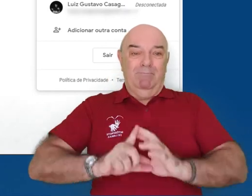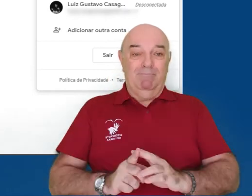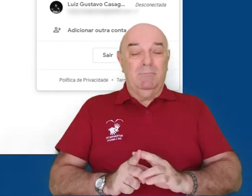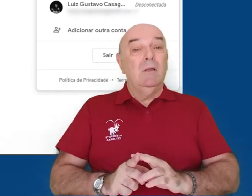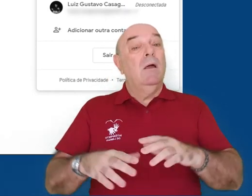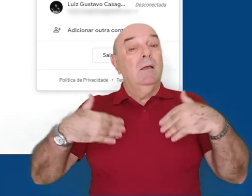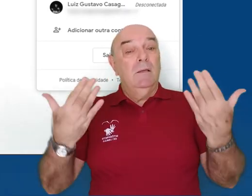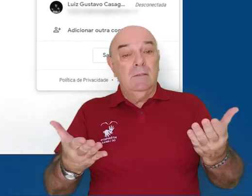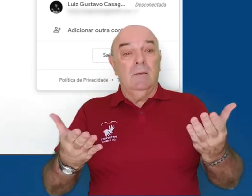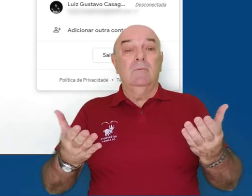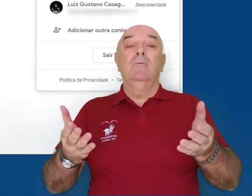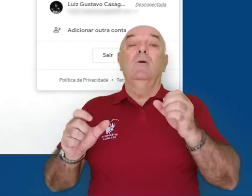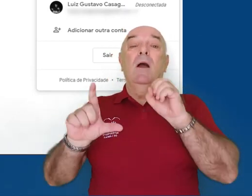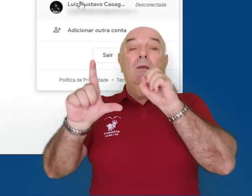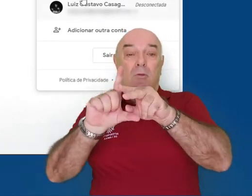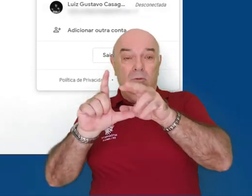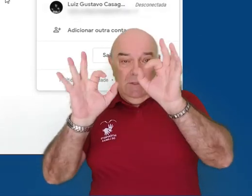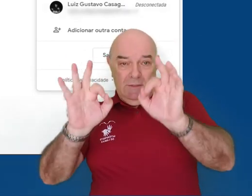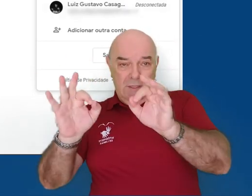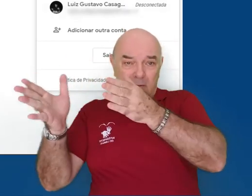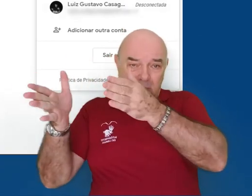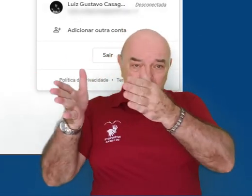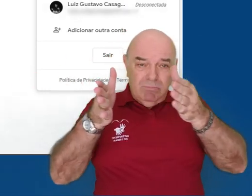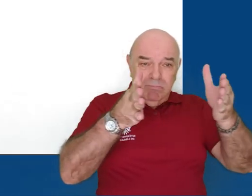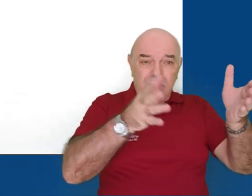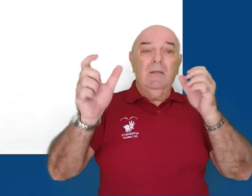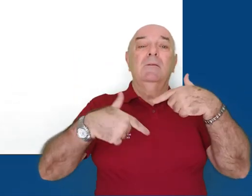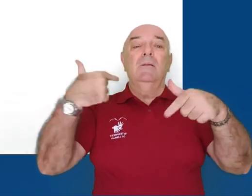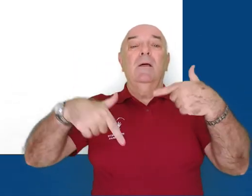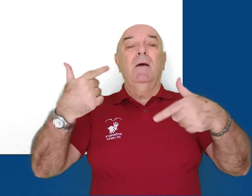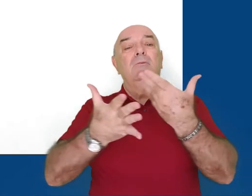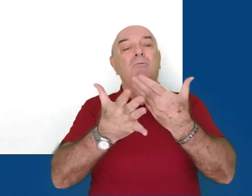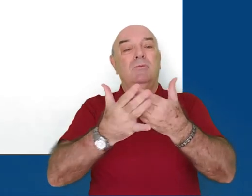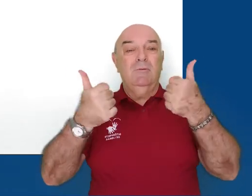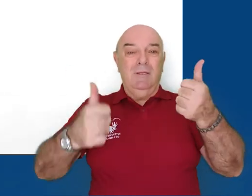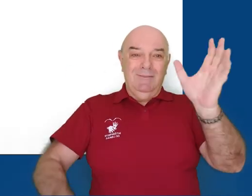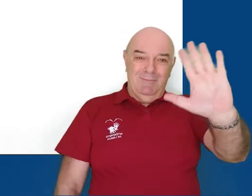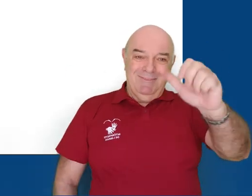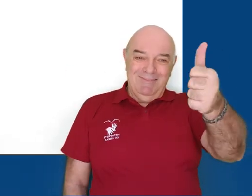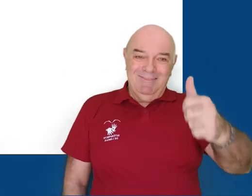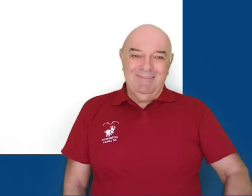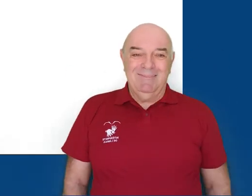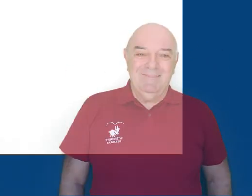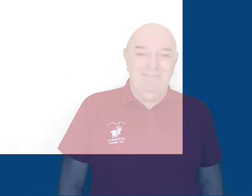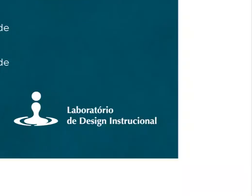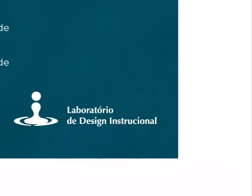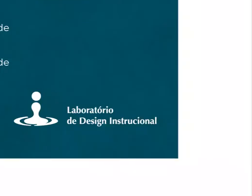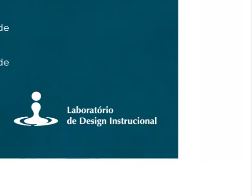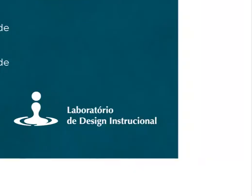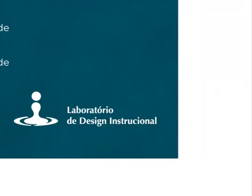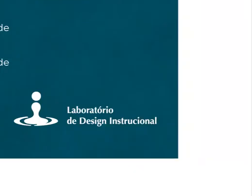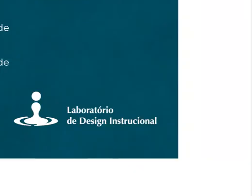pela conta correta e evitará se confundir. Pronto! Uma vez na conta institucional, basta iniciar os trabalhos. Até a próxima!